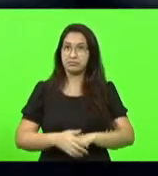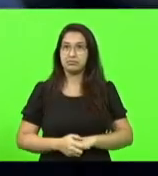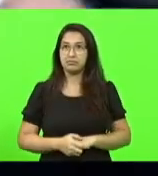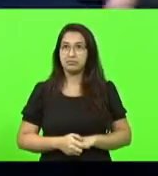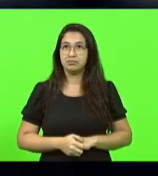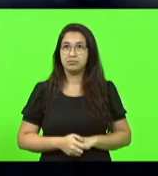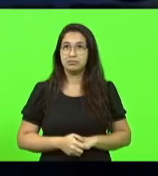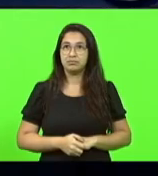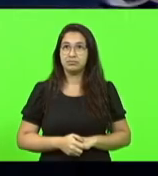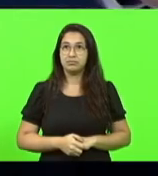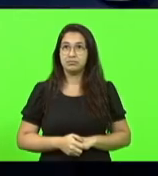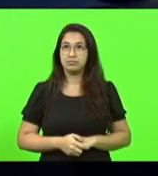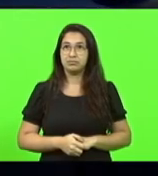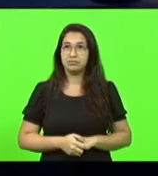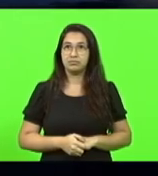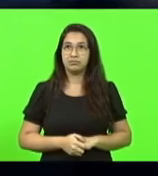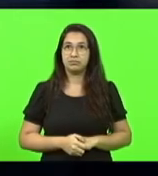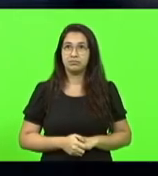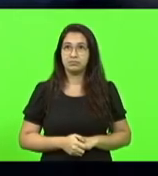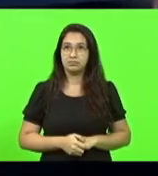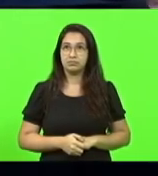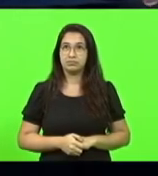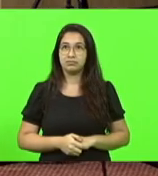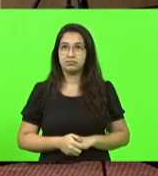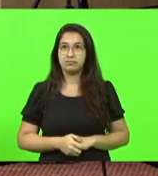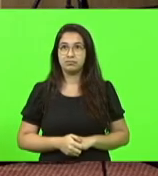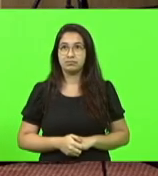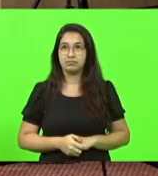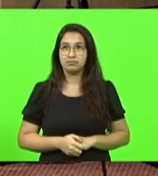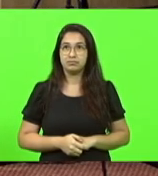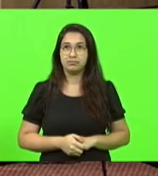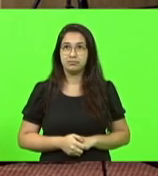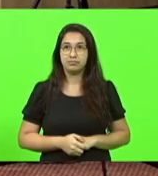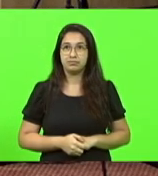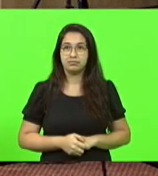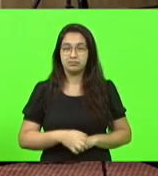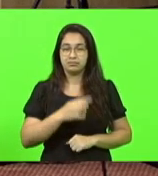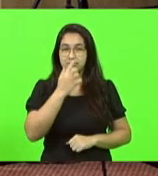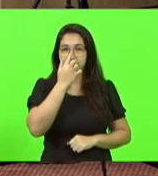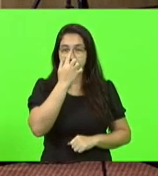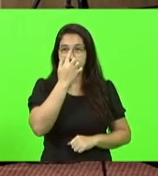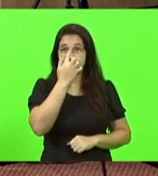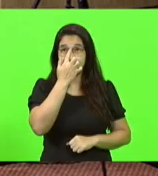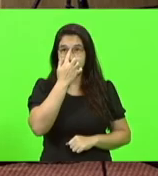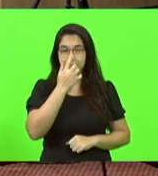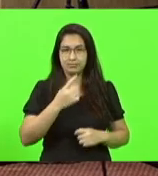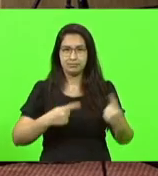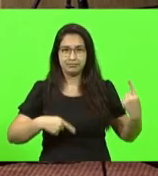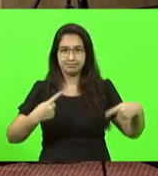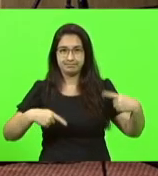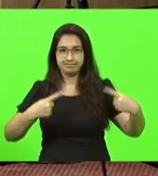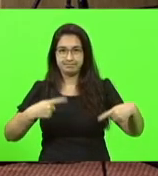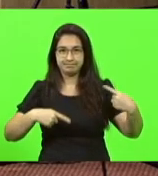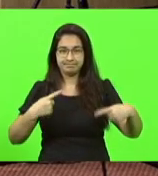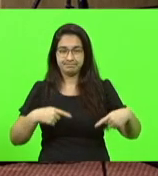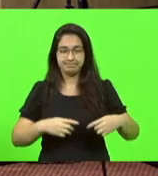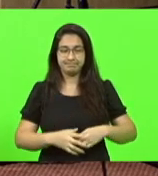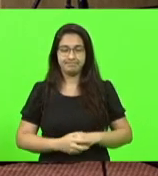é discussão. É encaminhamento de voto é sim ou não. Isso para debater a matéria. Senão vai falar depois, presidente. O